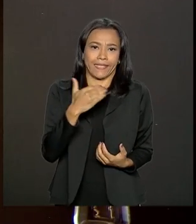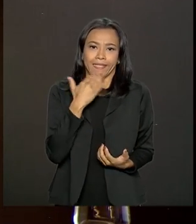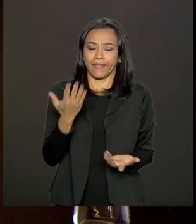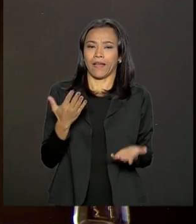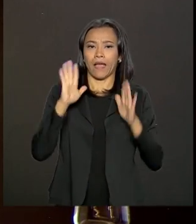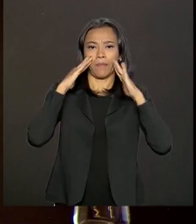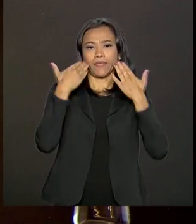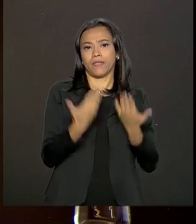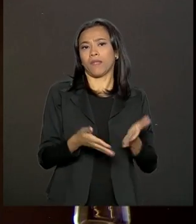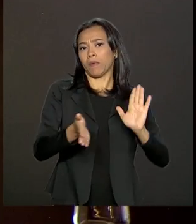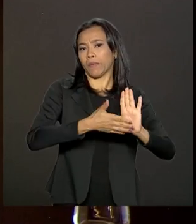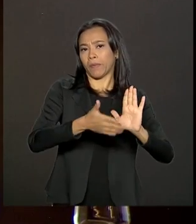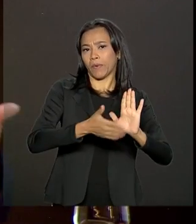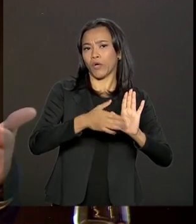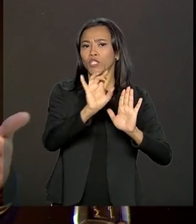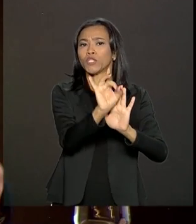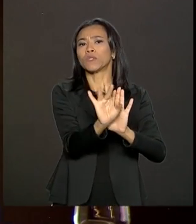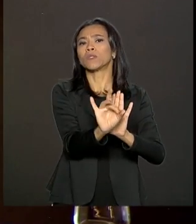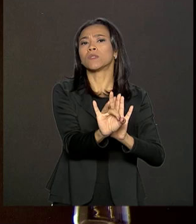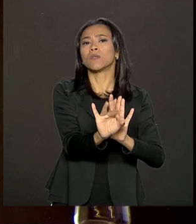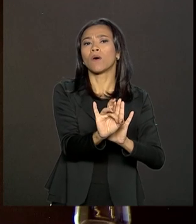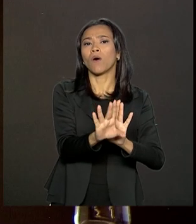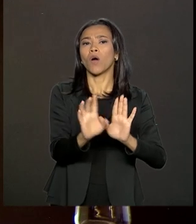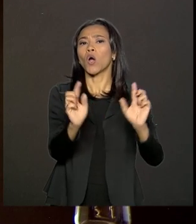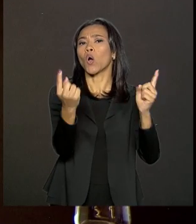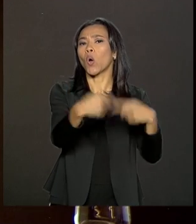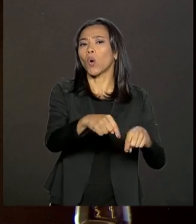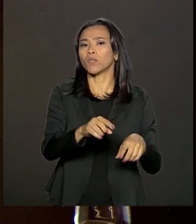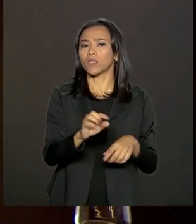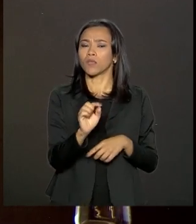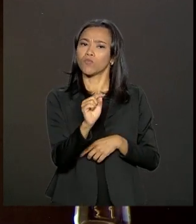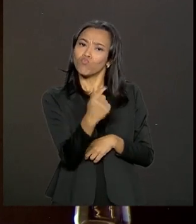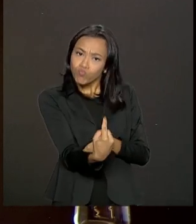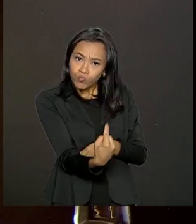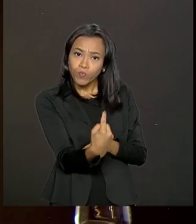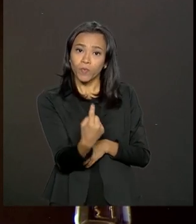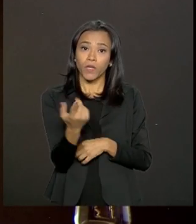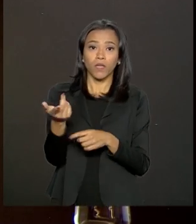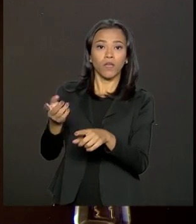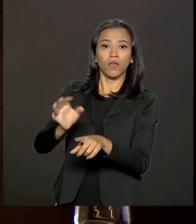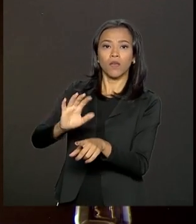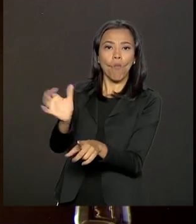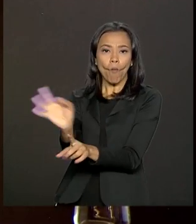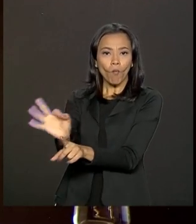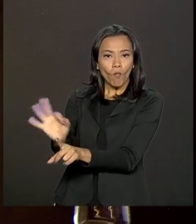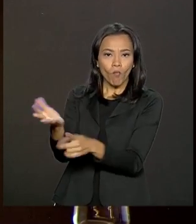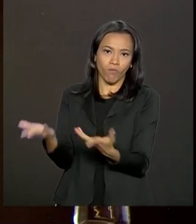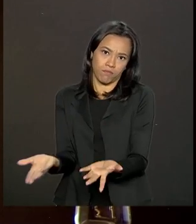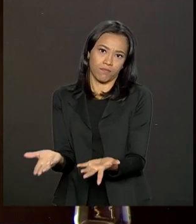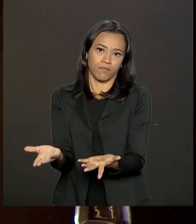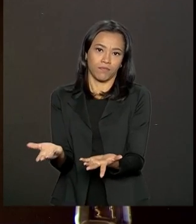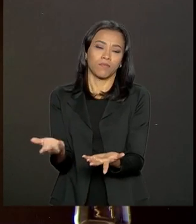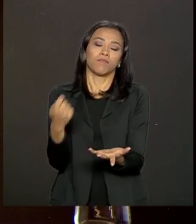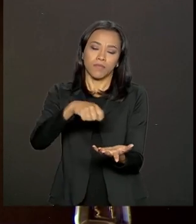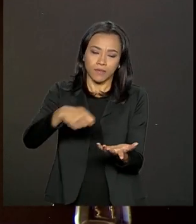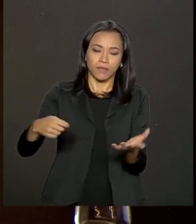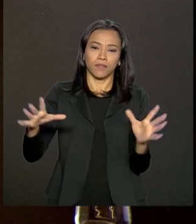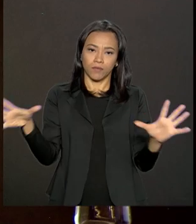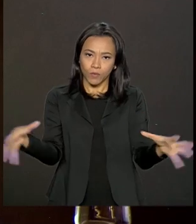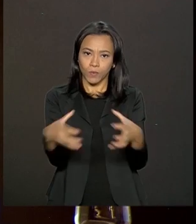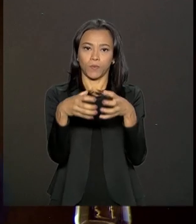medidas exclusivamente contra um dos problemas sem cuidar dos demais.